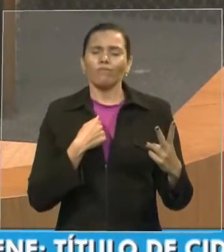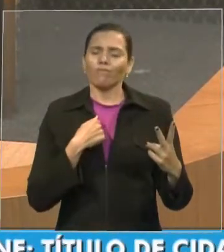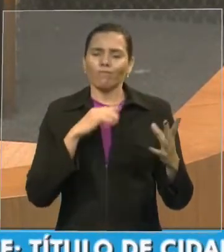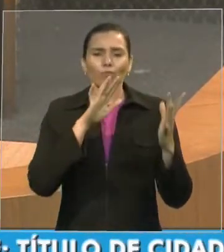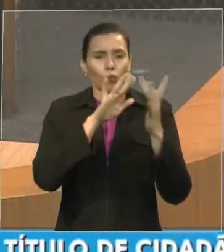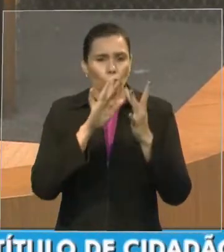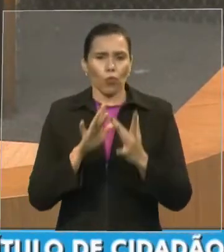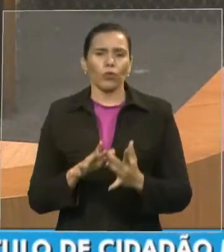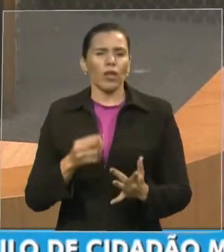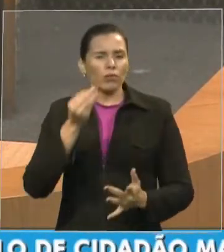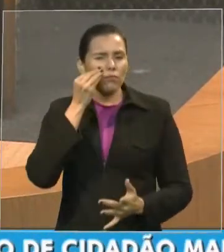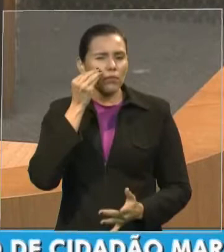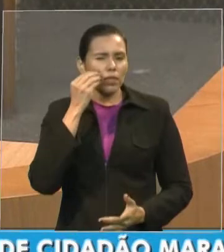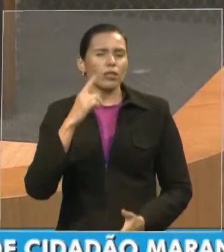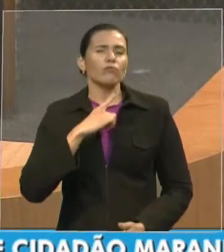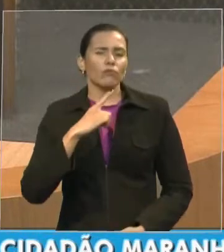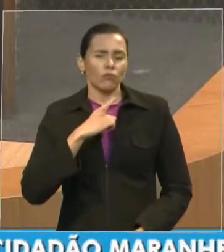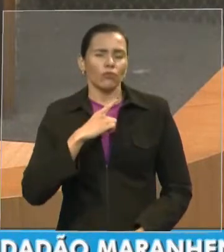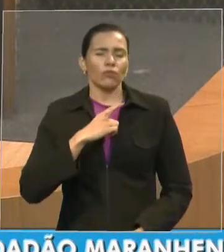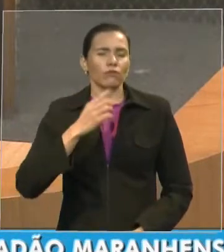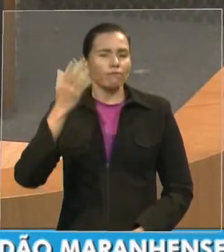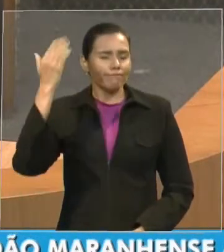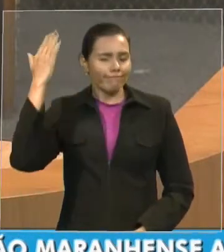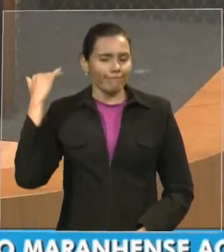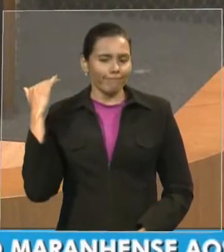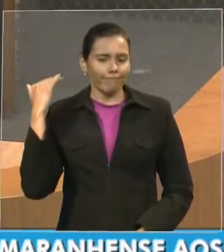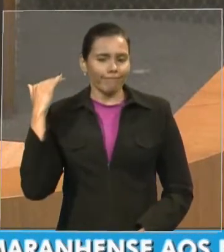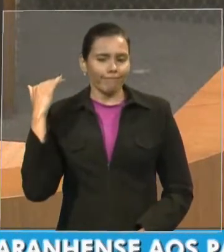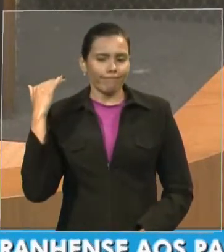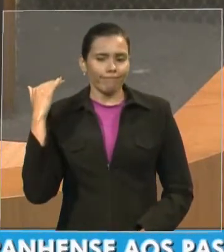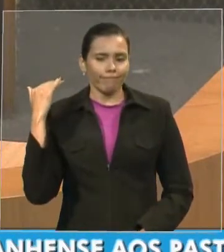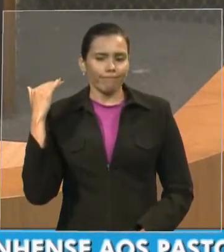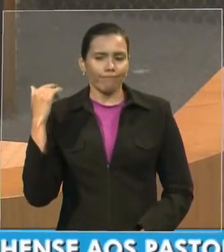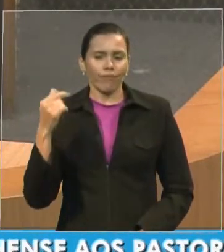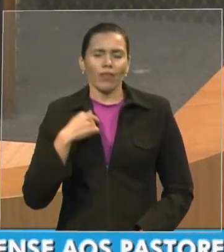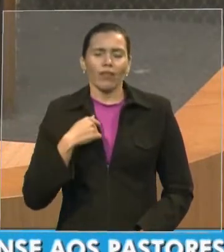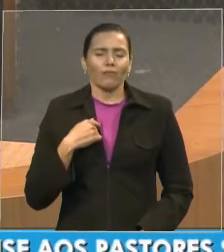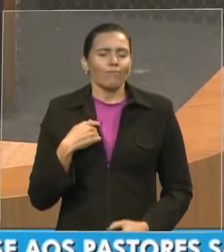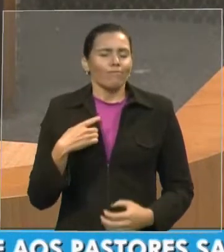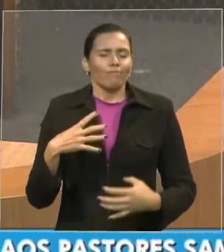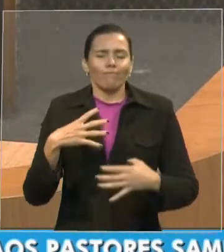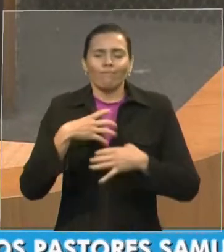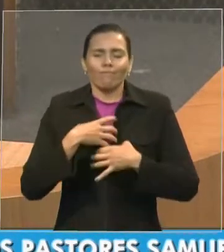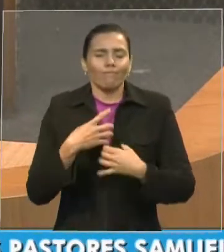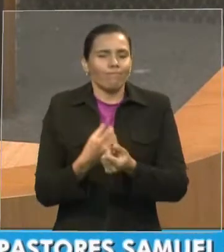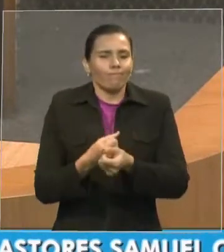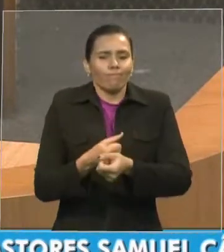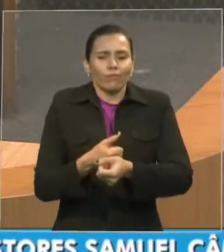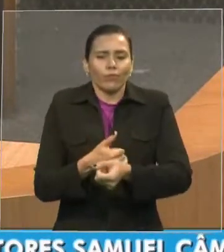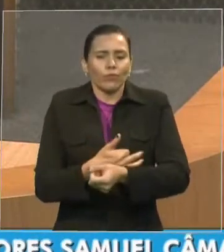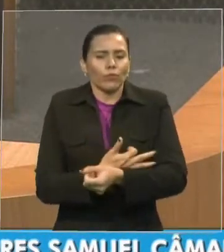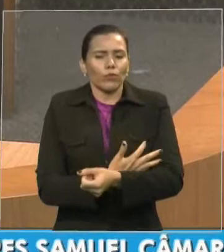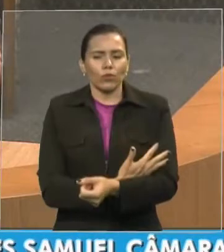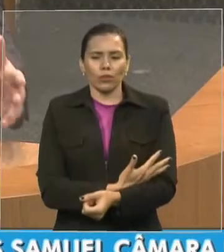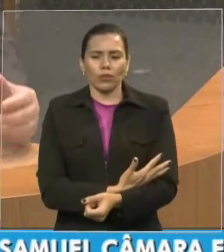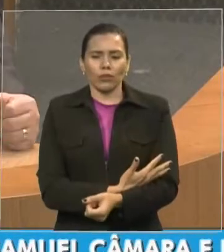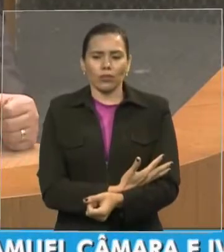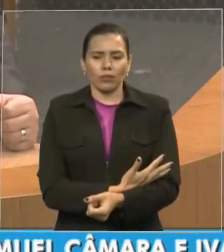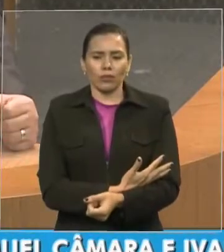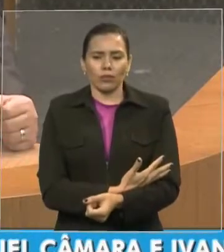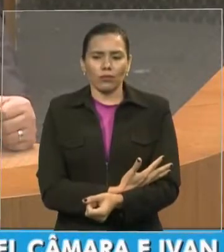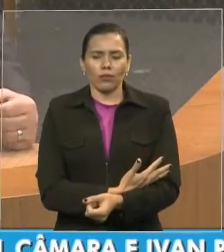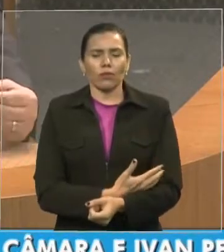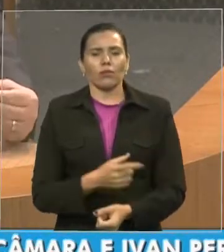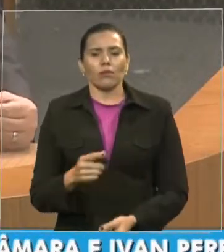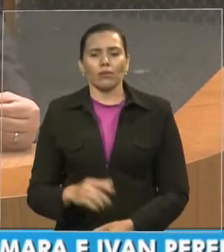eles, mas convivem bastante, e que mexem com a alma do Maranhão em termos de assembleia de